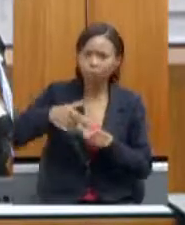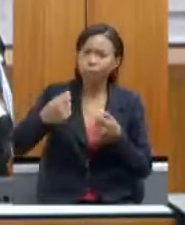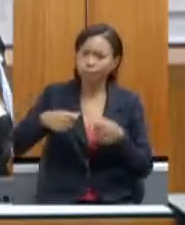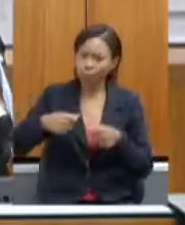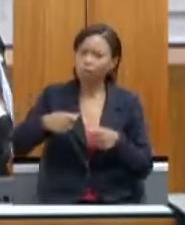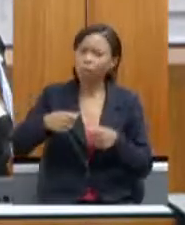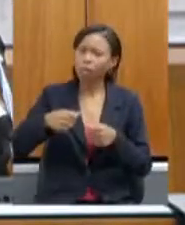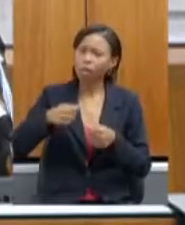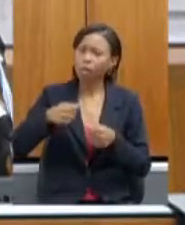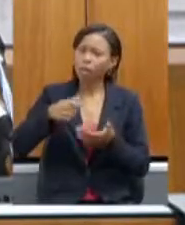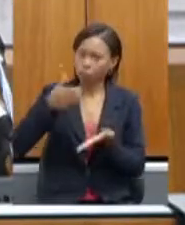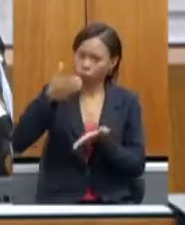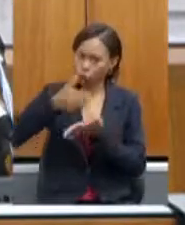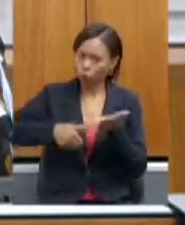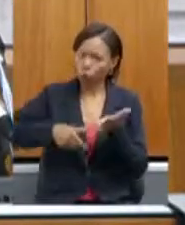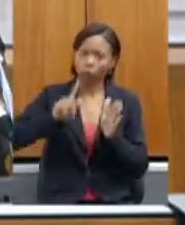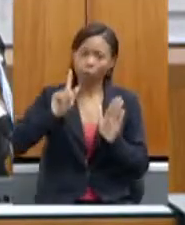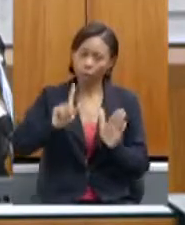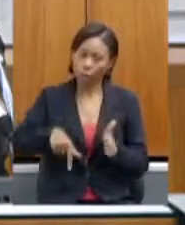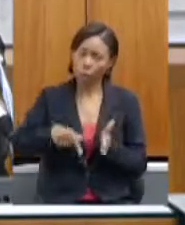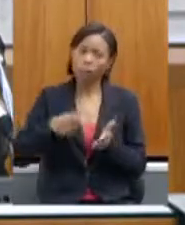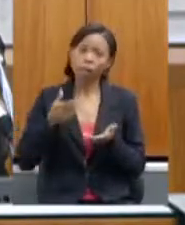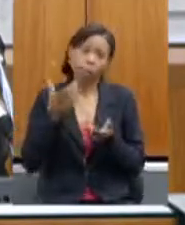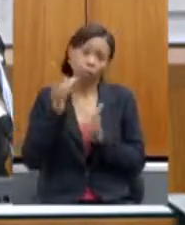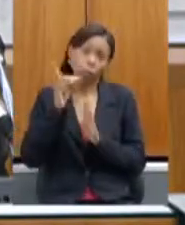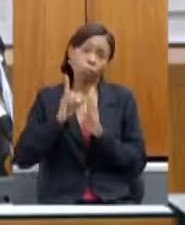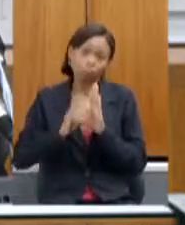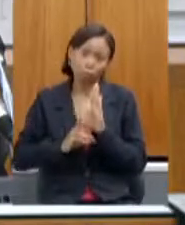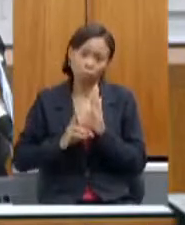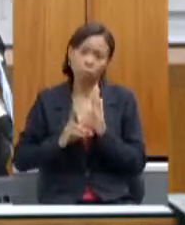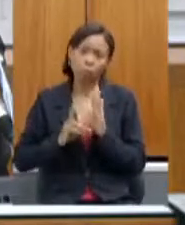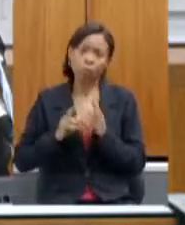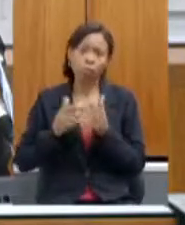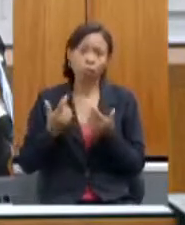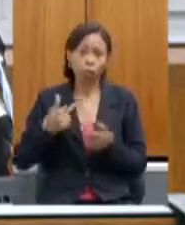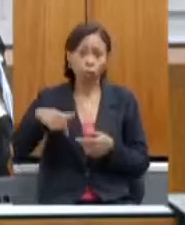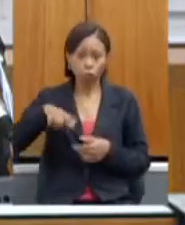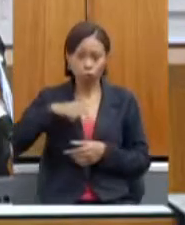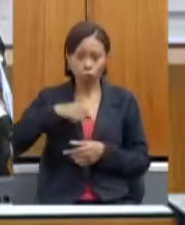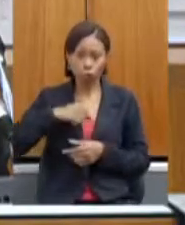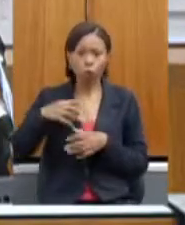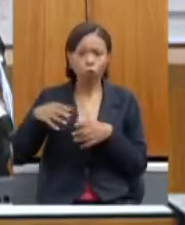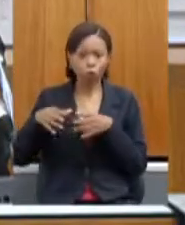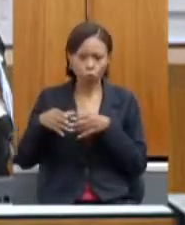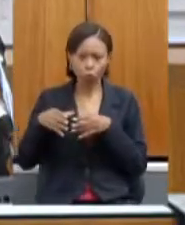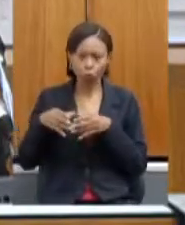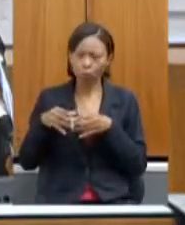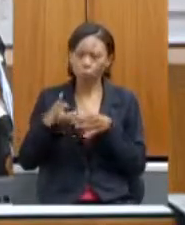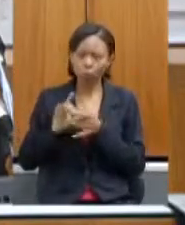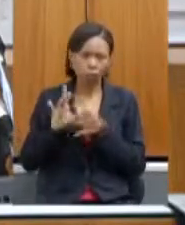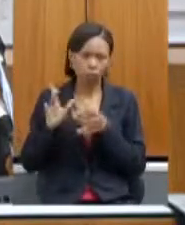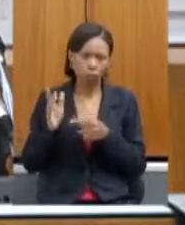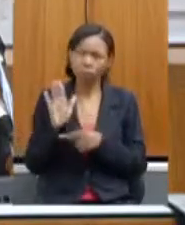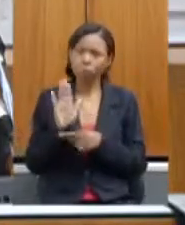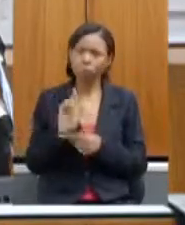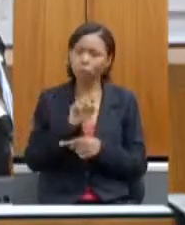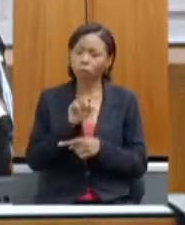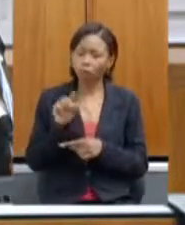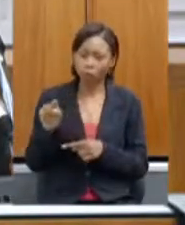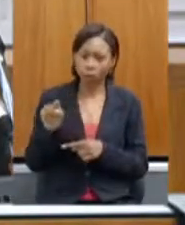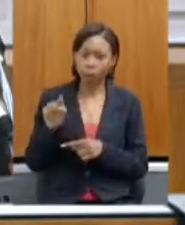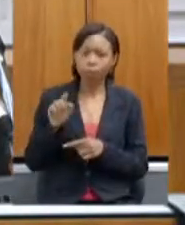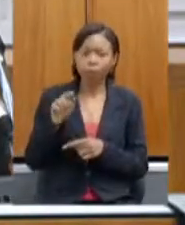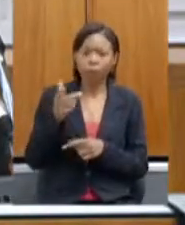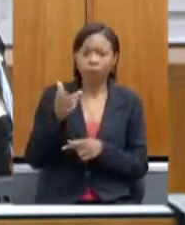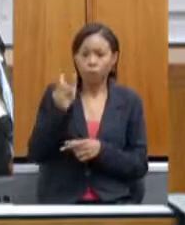uma forma bem clara, então, eu coloco aí o nosso Núcleo de Gestão Ambiental à disposição, dos produtores da sua região, podem procurar lá na